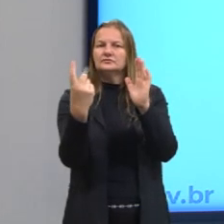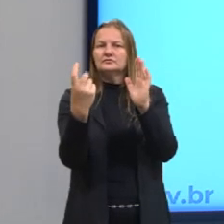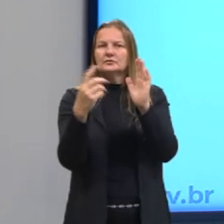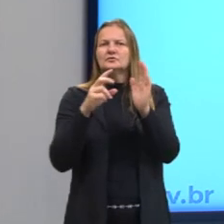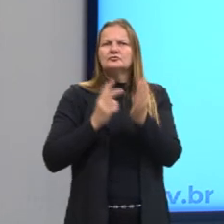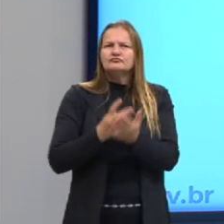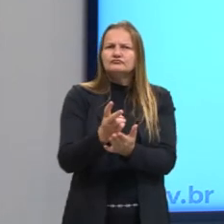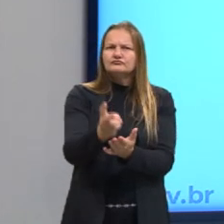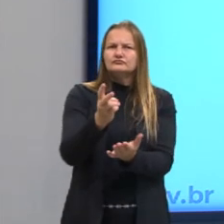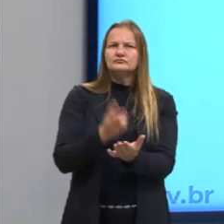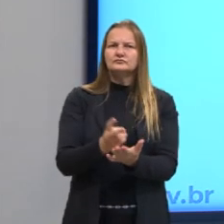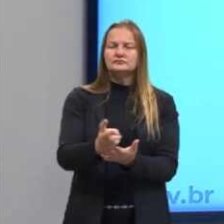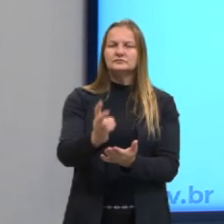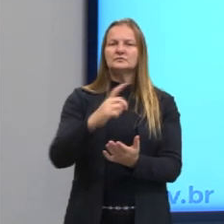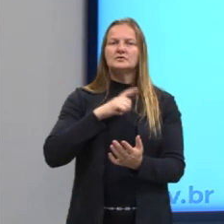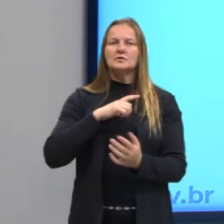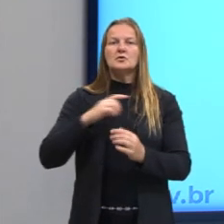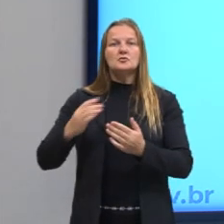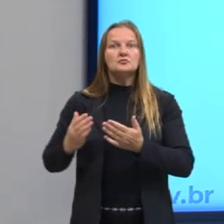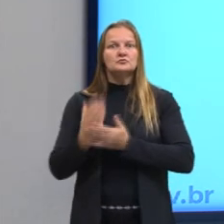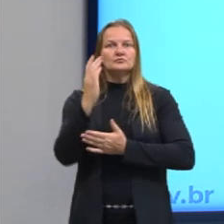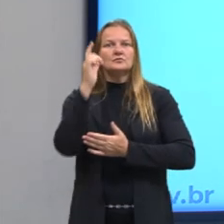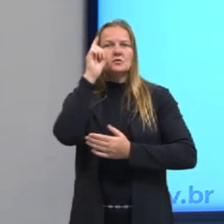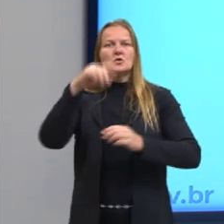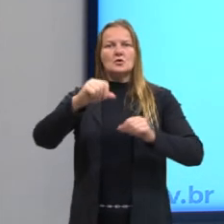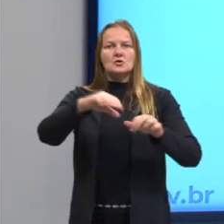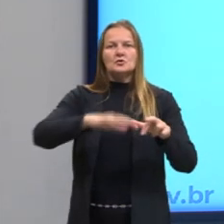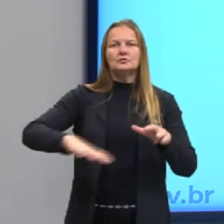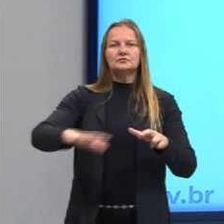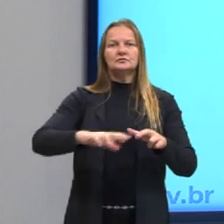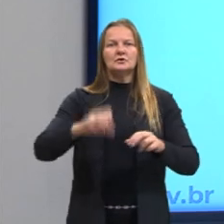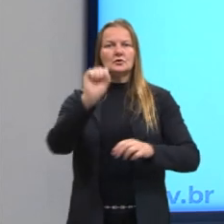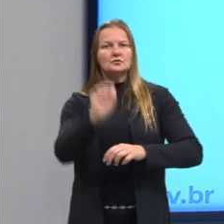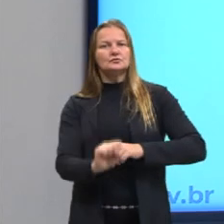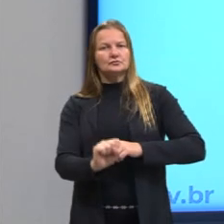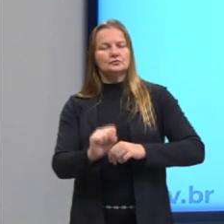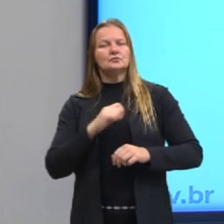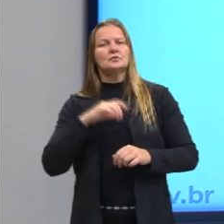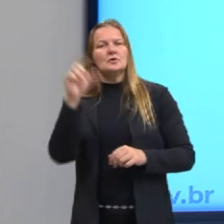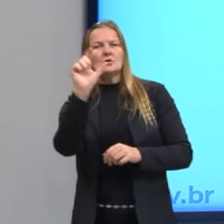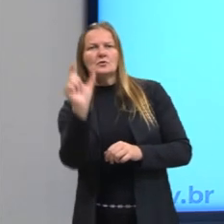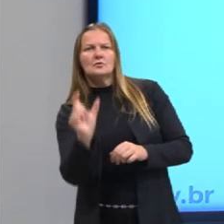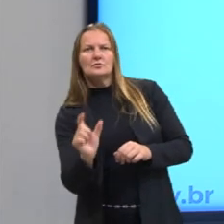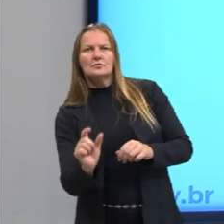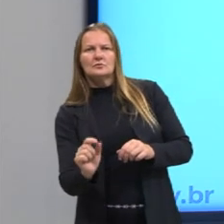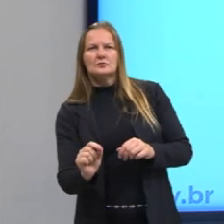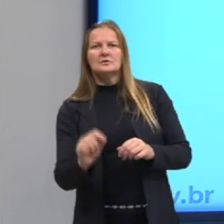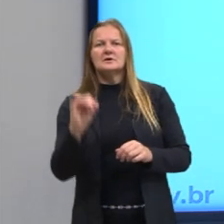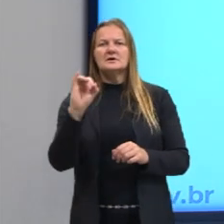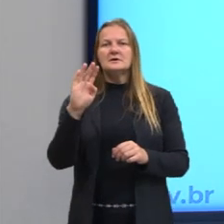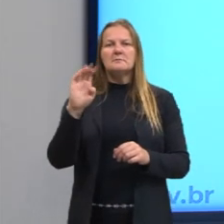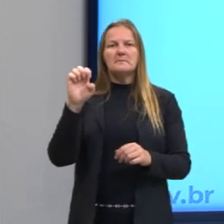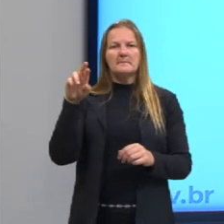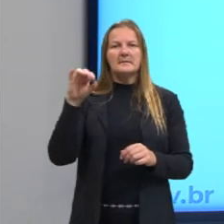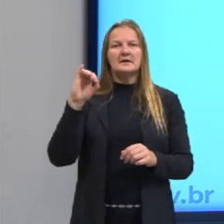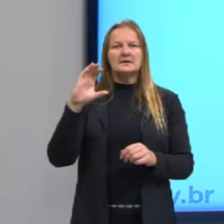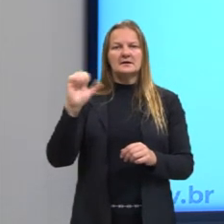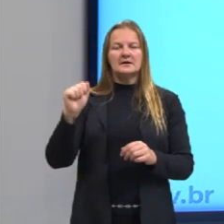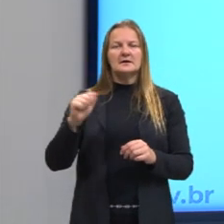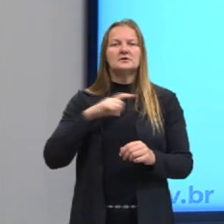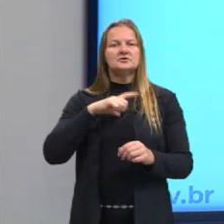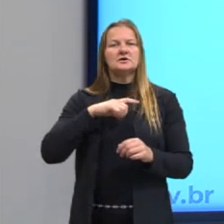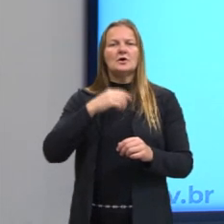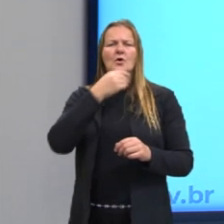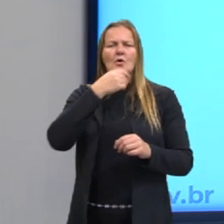continuar, depois eles vão conquistar esses territórios ao sul da Península Ibérica, que estavam tomados pelos mouros.